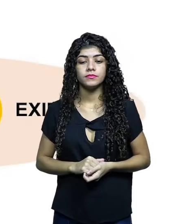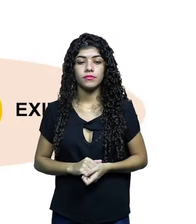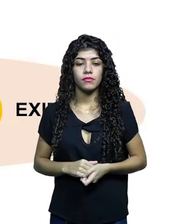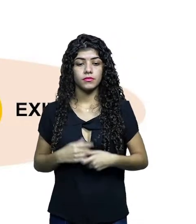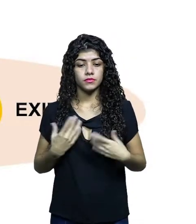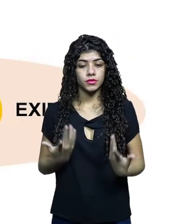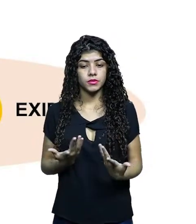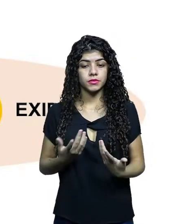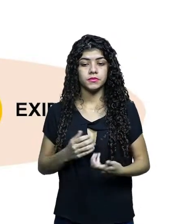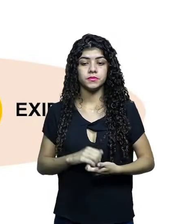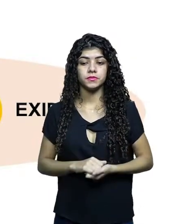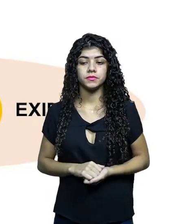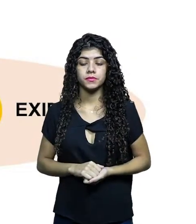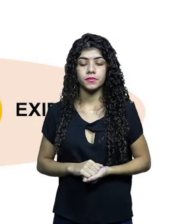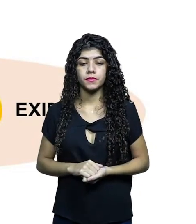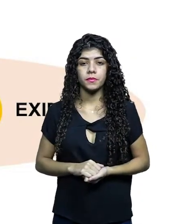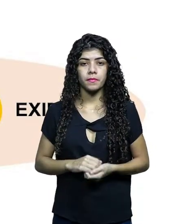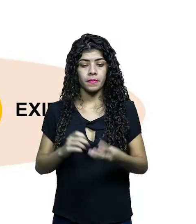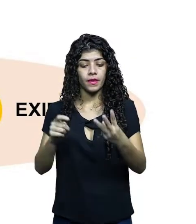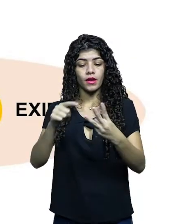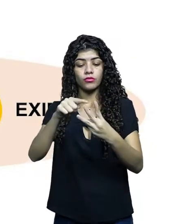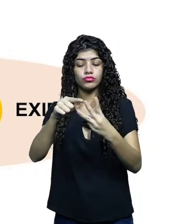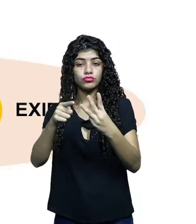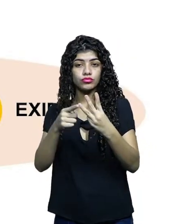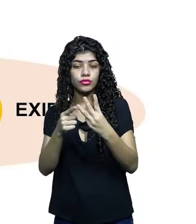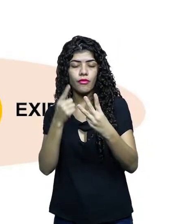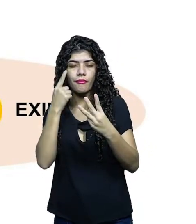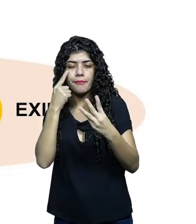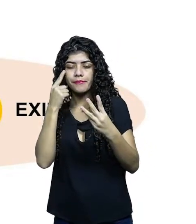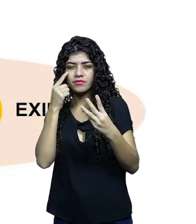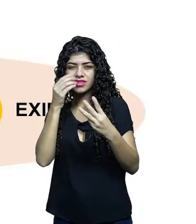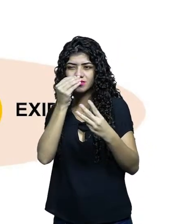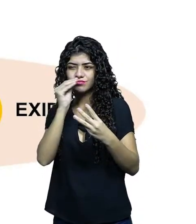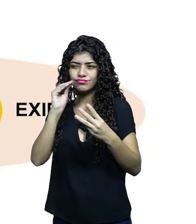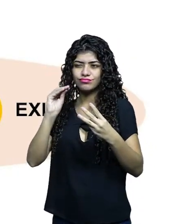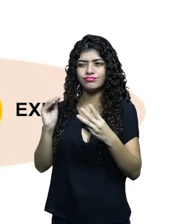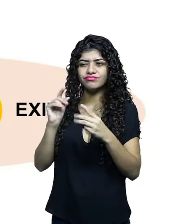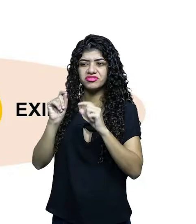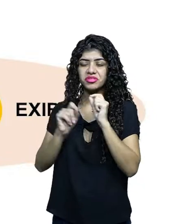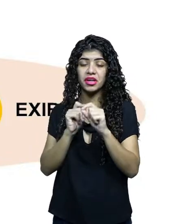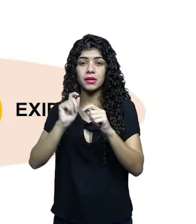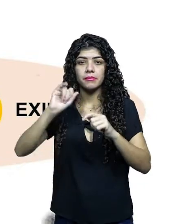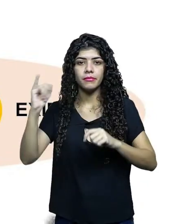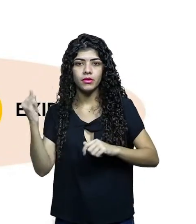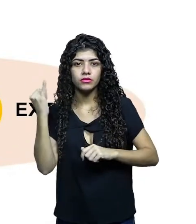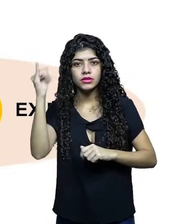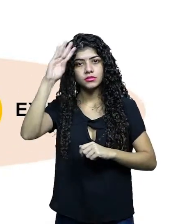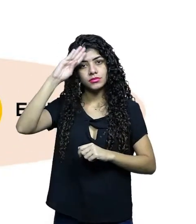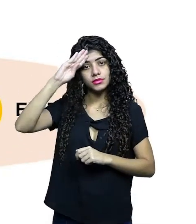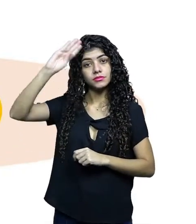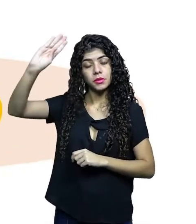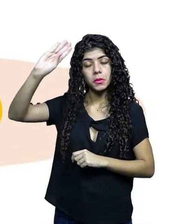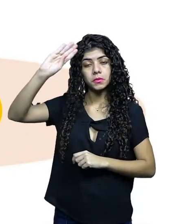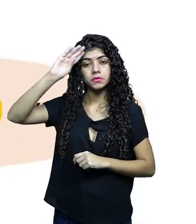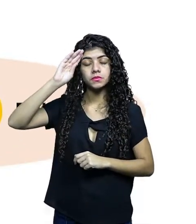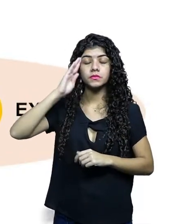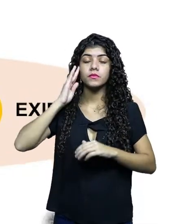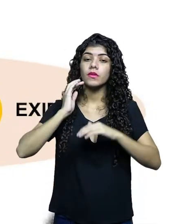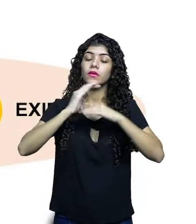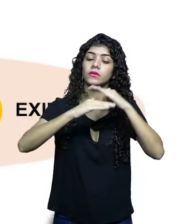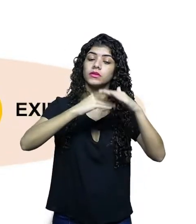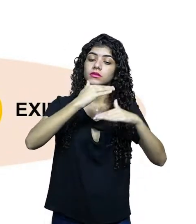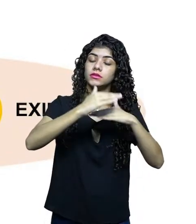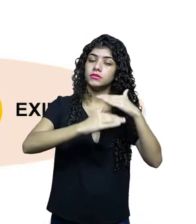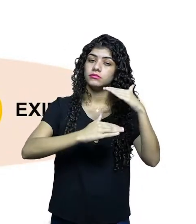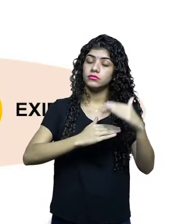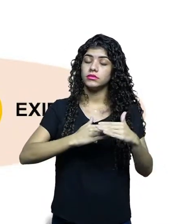Enquanto a distribuição e a exibição não forem pensadas como etapas-chave da cadeia produtiva,